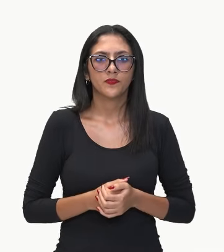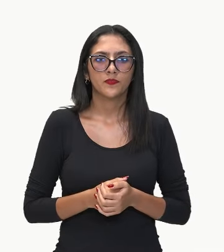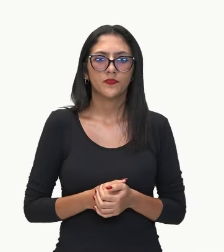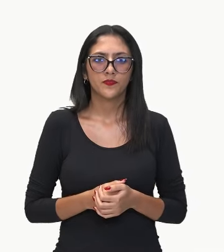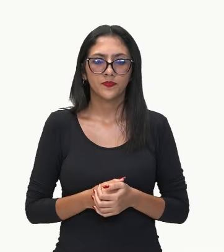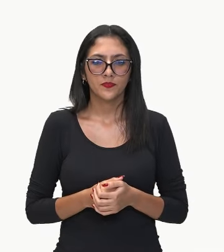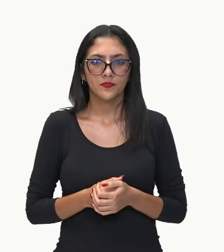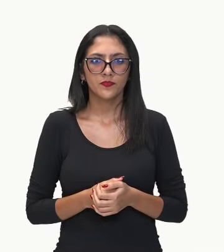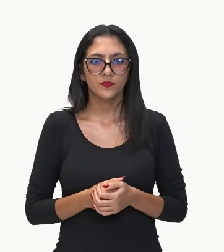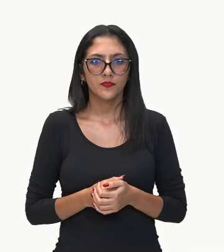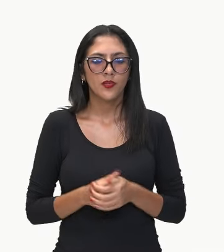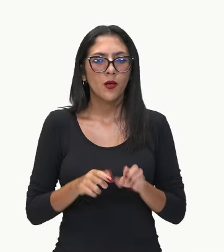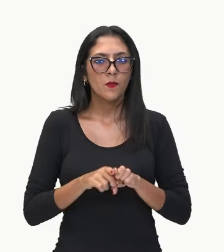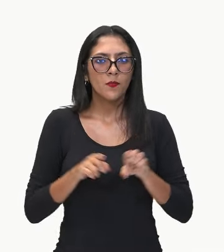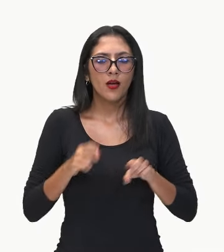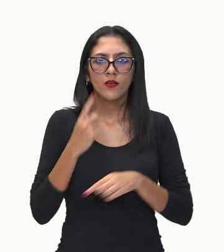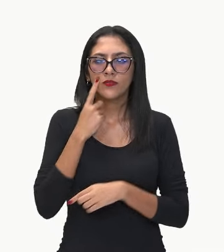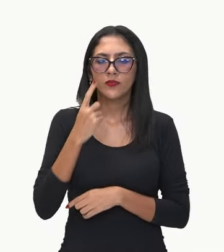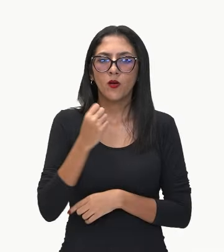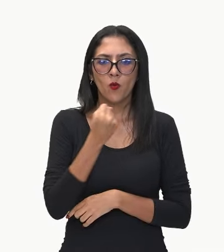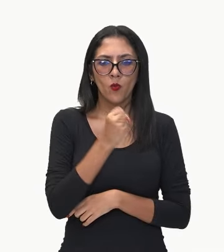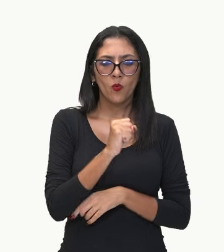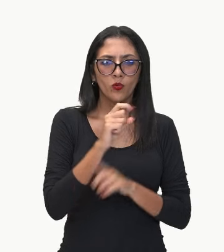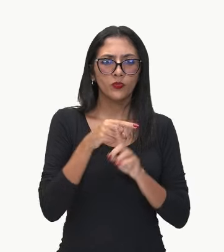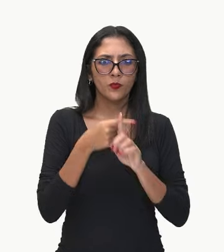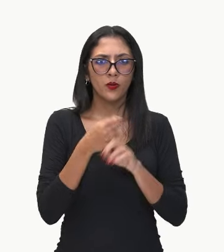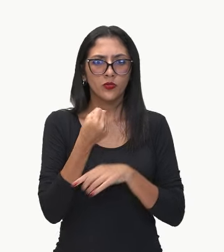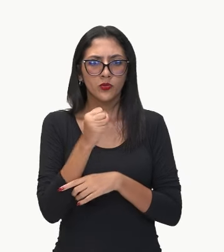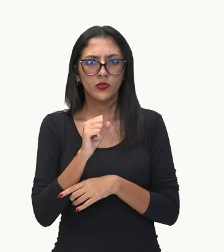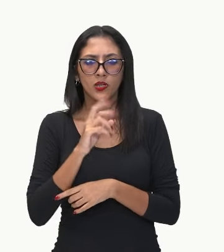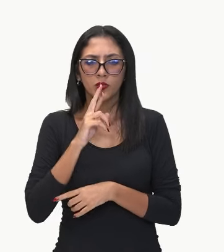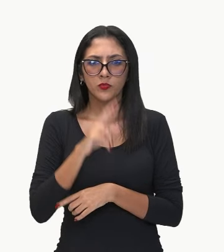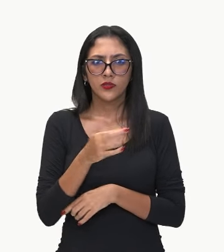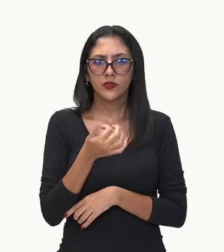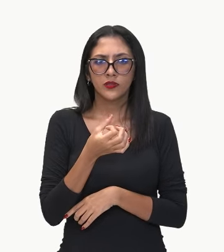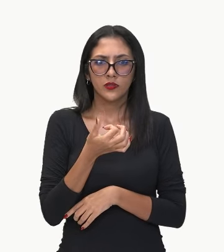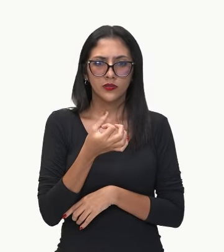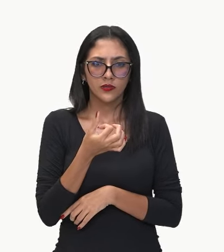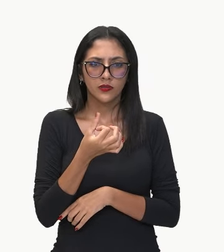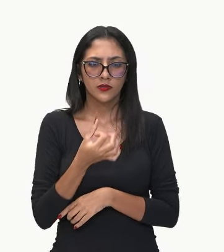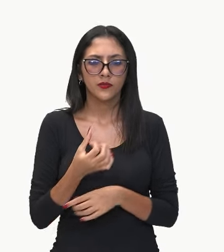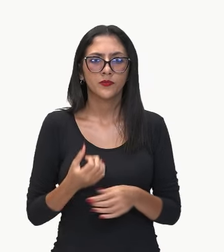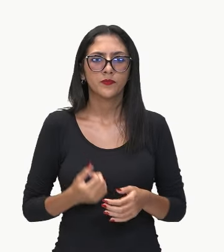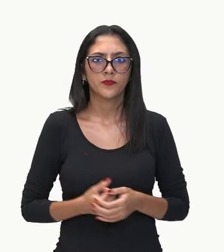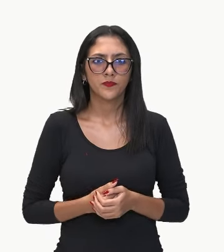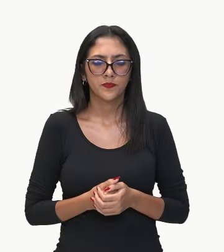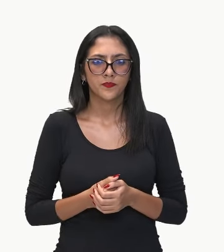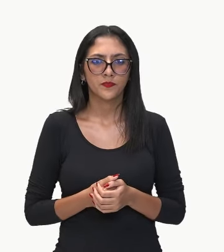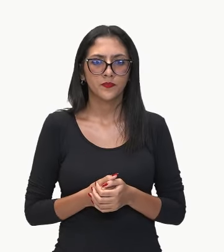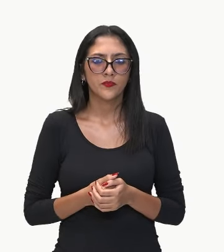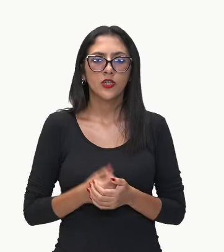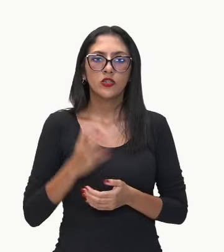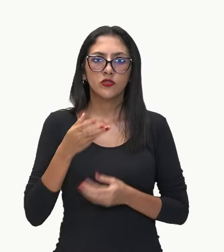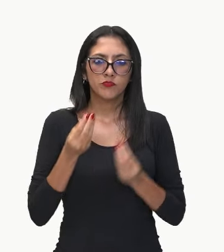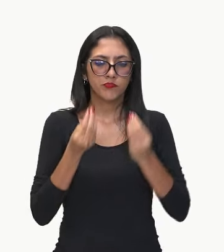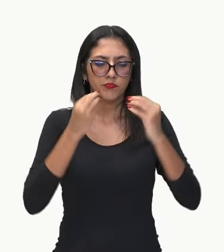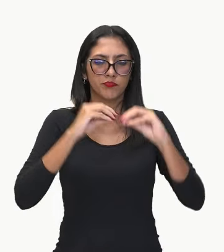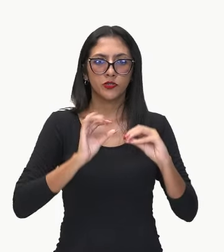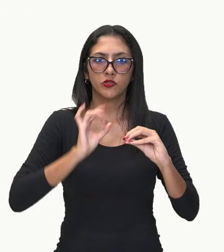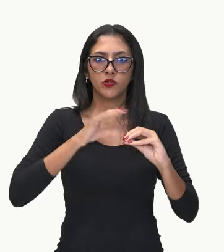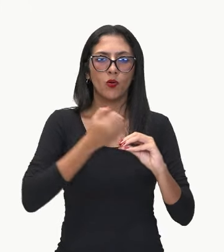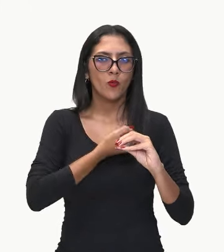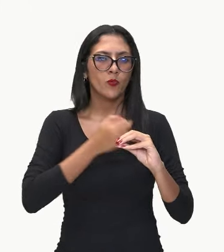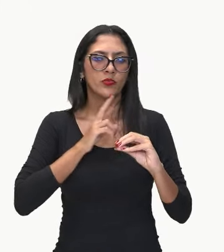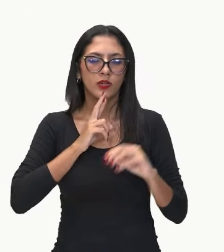Só que 8 mais 8, 16. Então, o parêntese vai sumir e eu já venho só com o